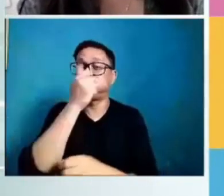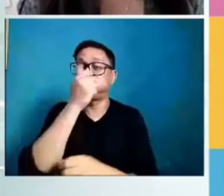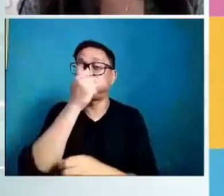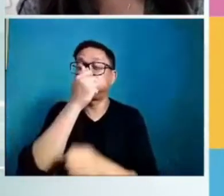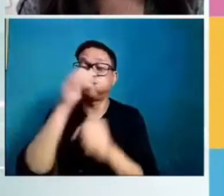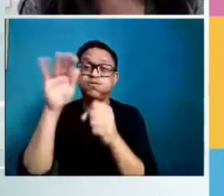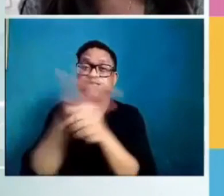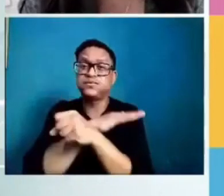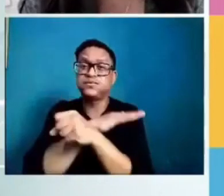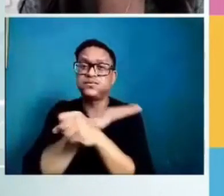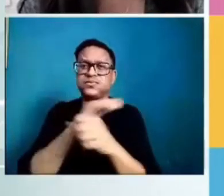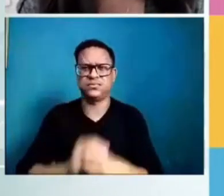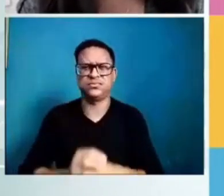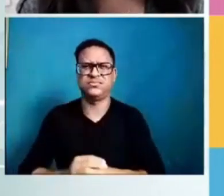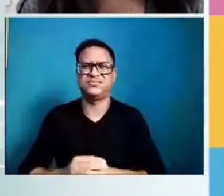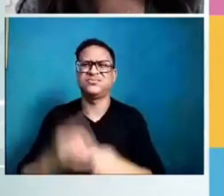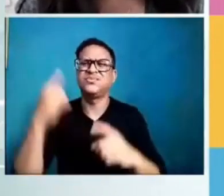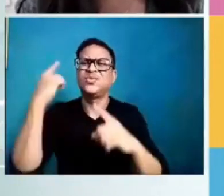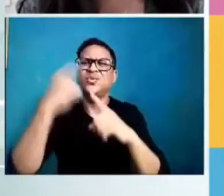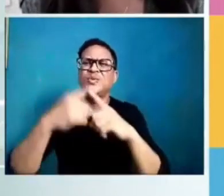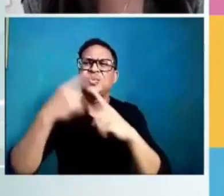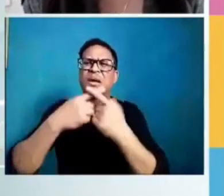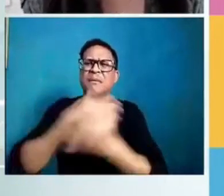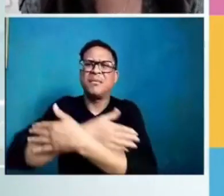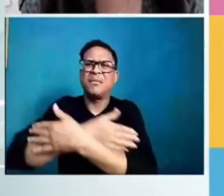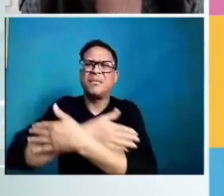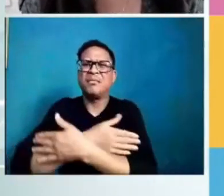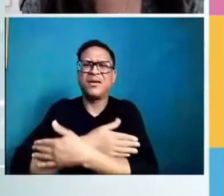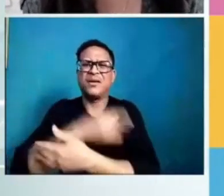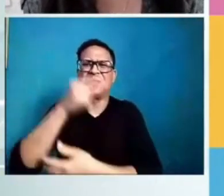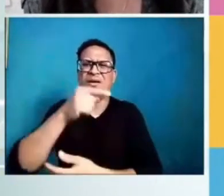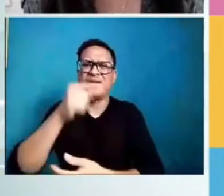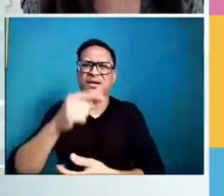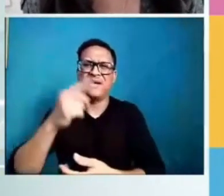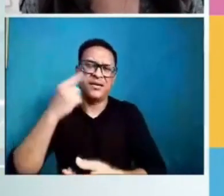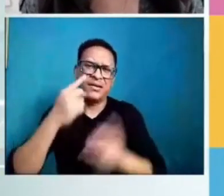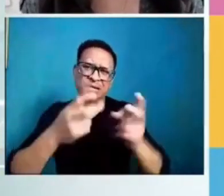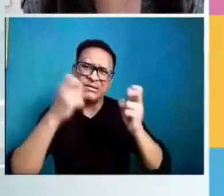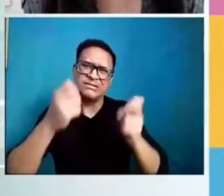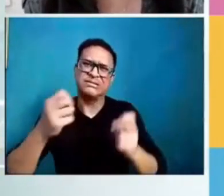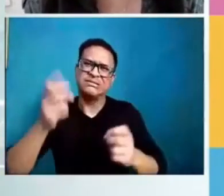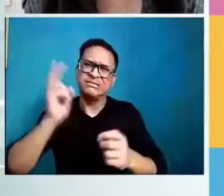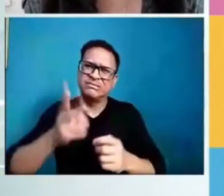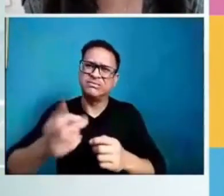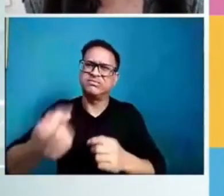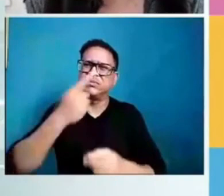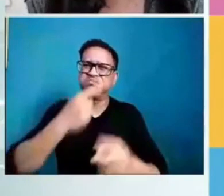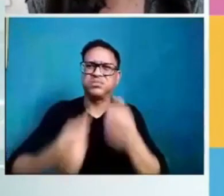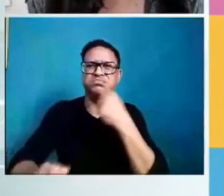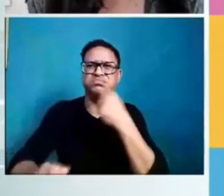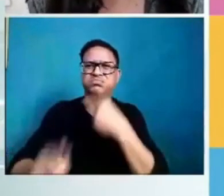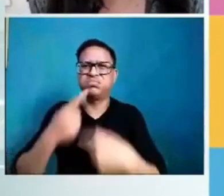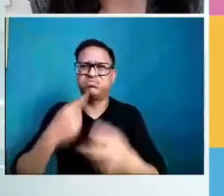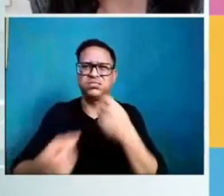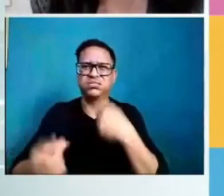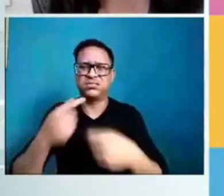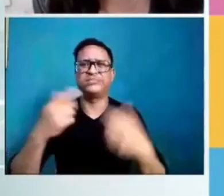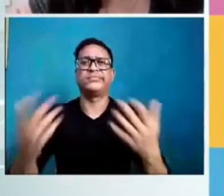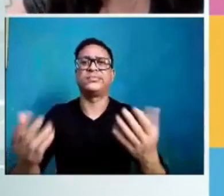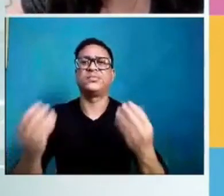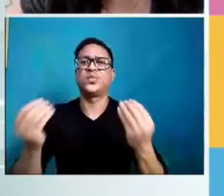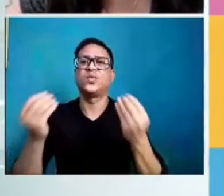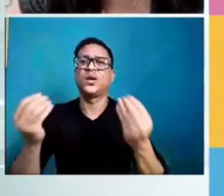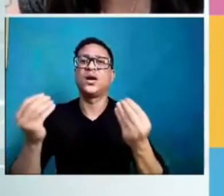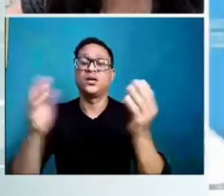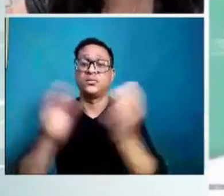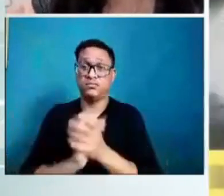crianças, bebês, dá para carregar no colo? Por que essas crianças estão usando cada vez mais medicações? Principalmente porque